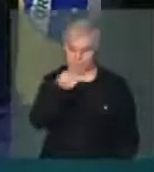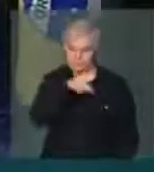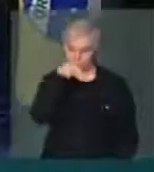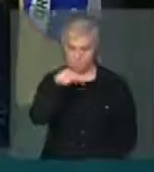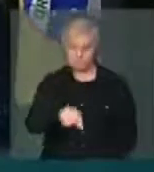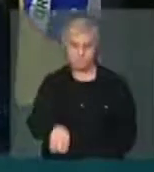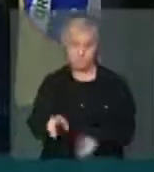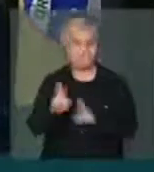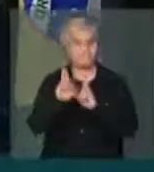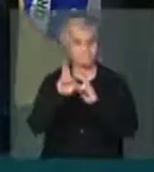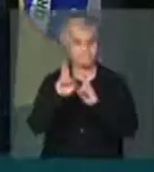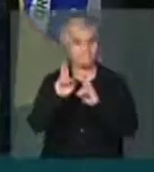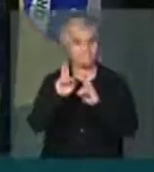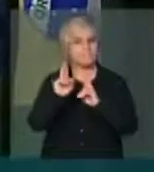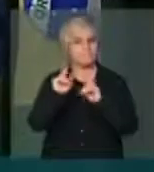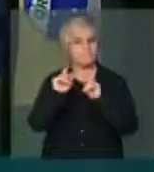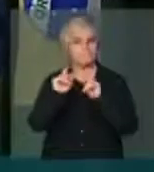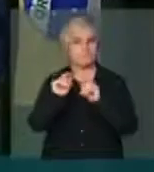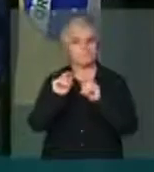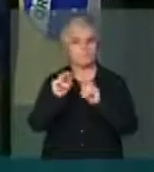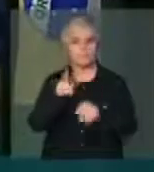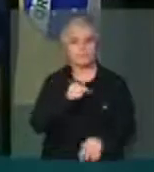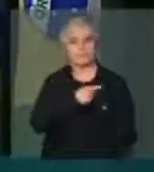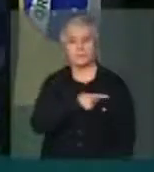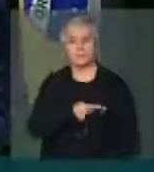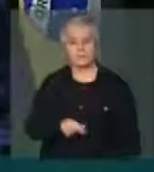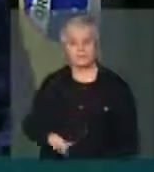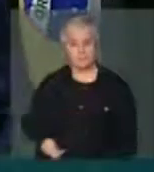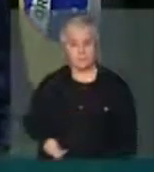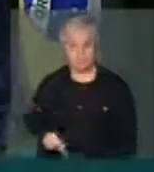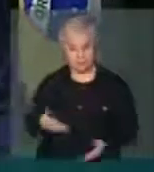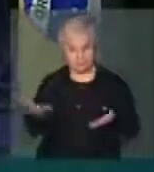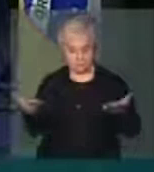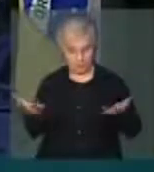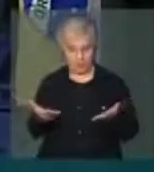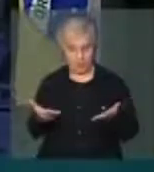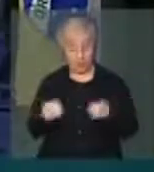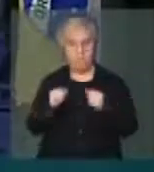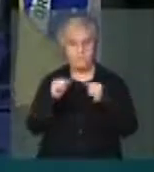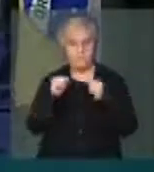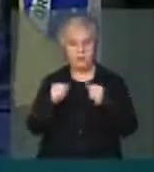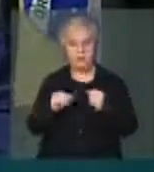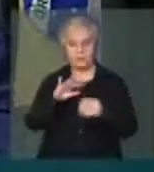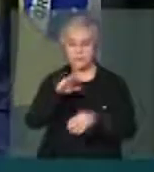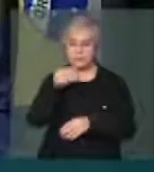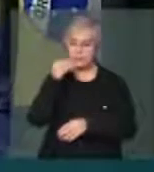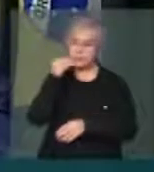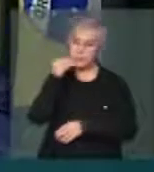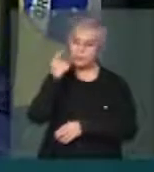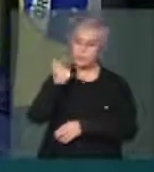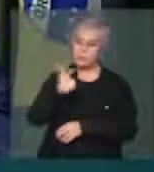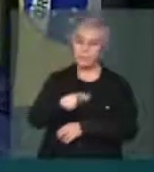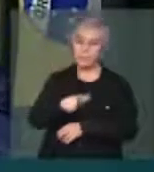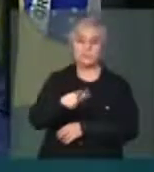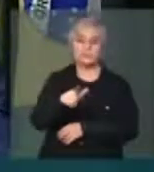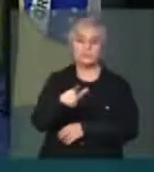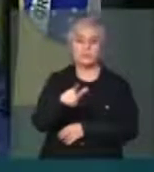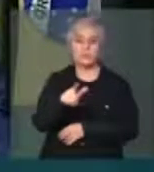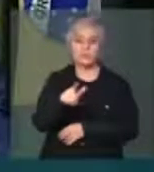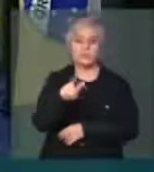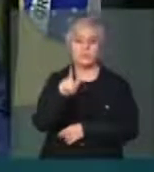expectativa é que a presidente dessa vez tenha a chance de mais uma vez não mentir